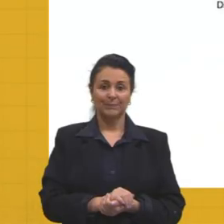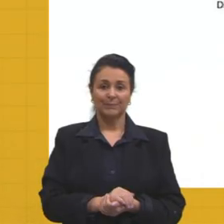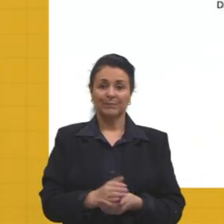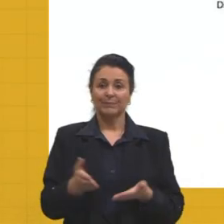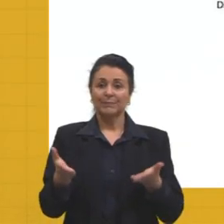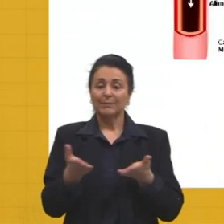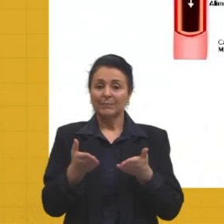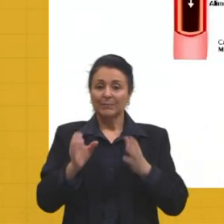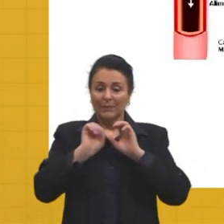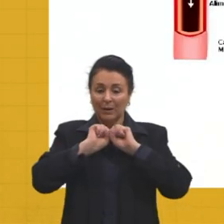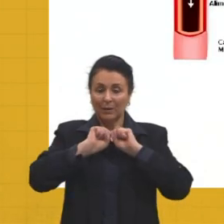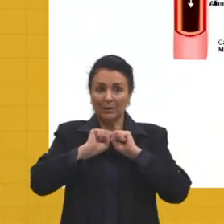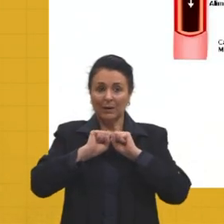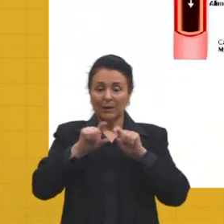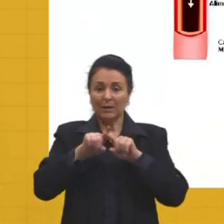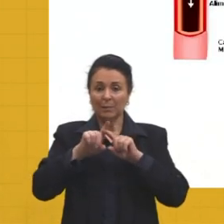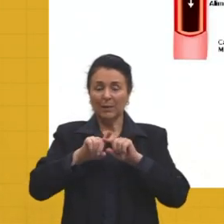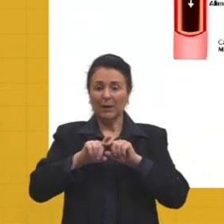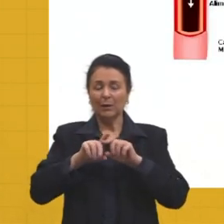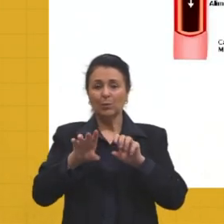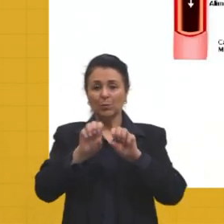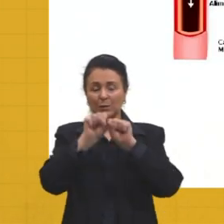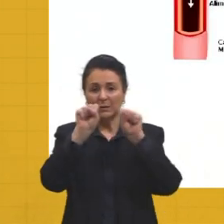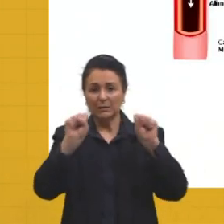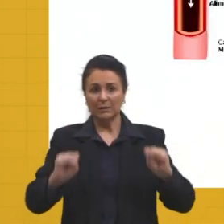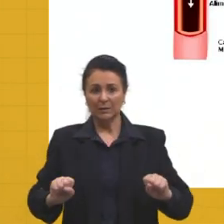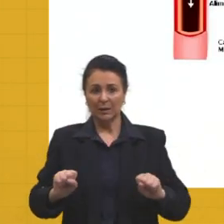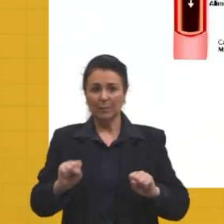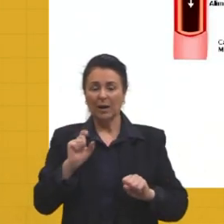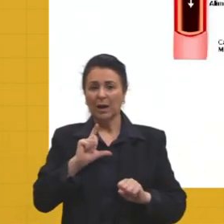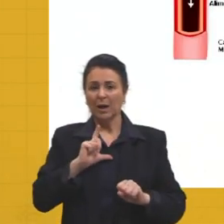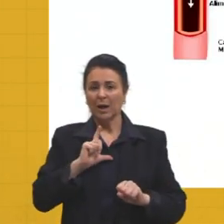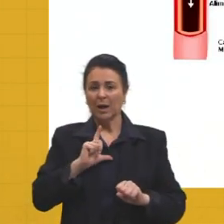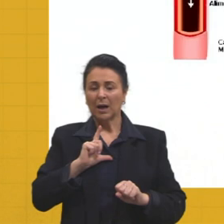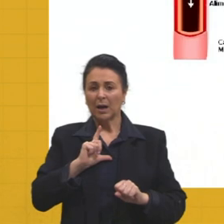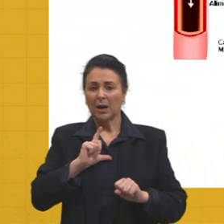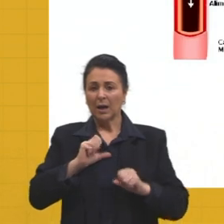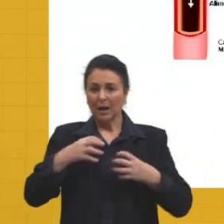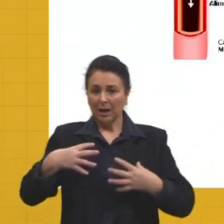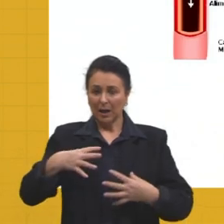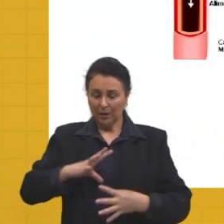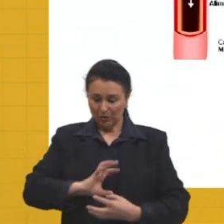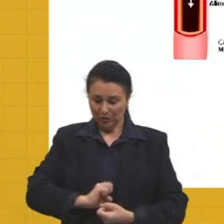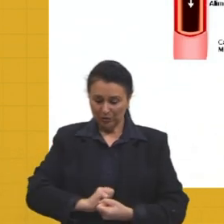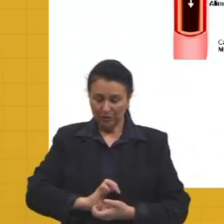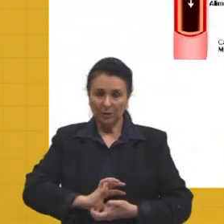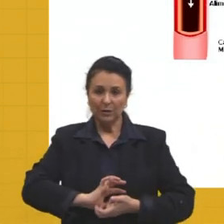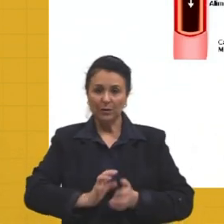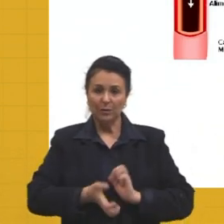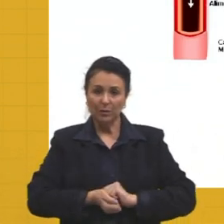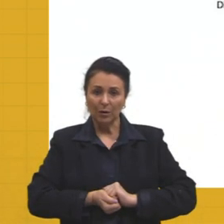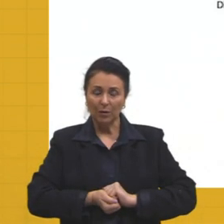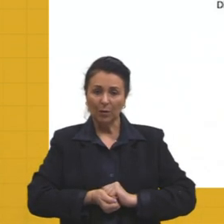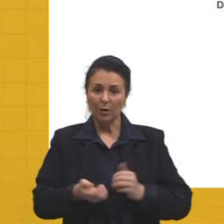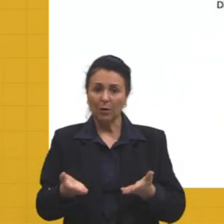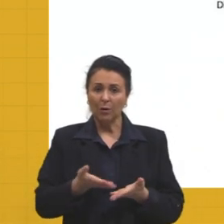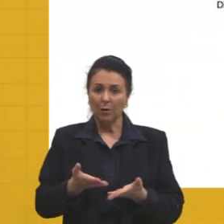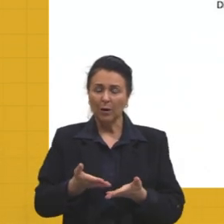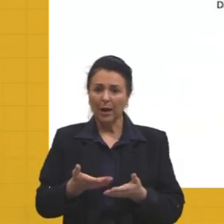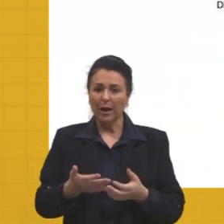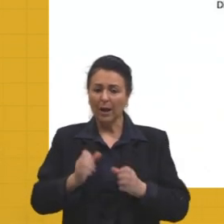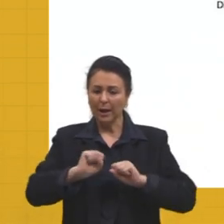Aqui no sistema digestório eu falei de um combustível da vida, que é o alimento. Certo? Agora, o outro combustível da vida,